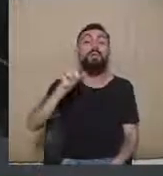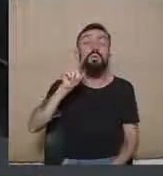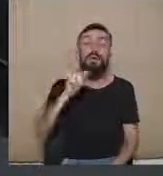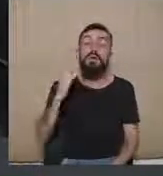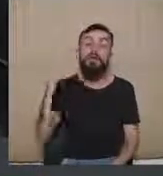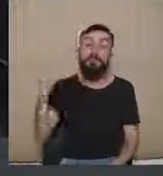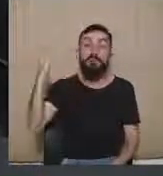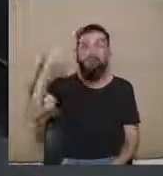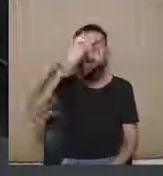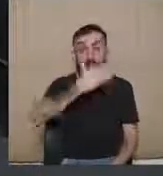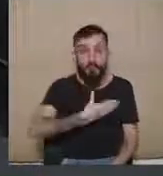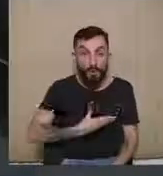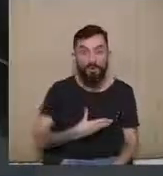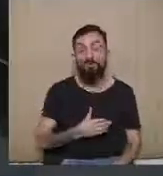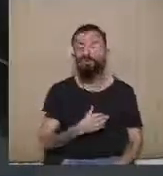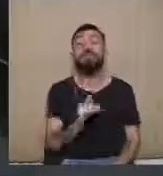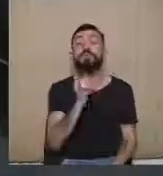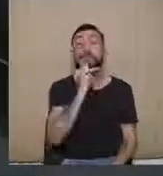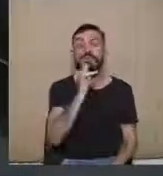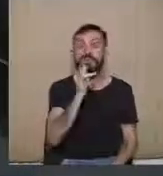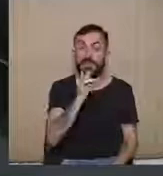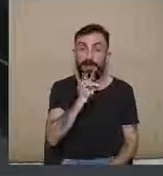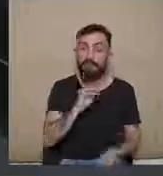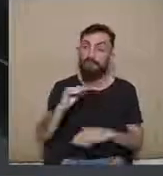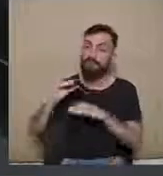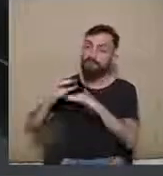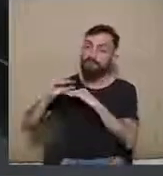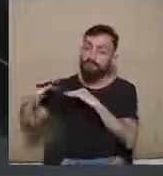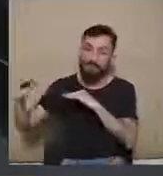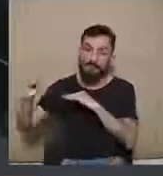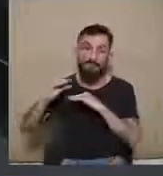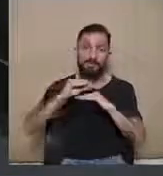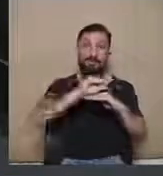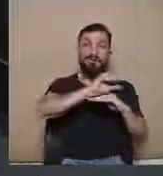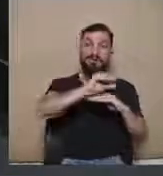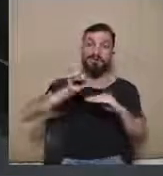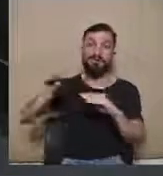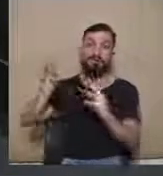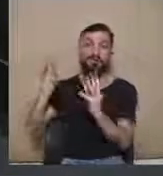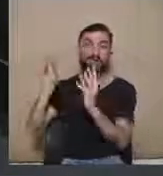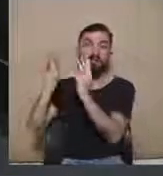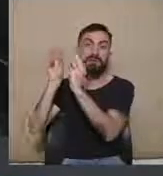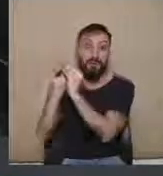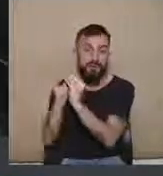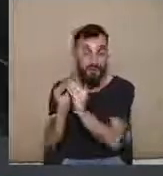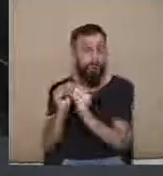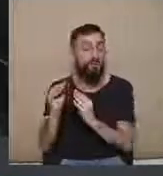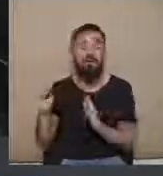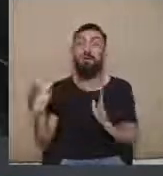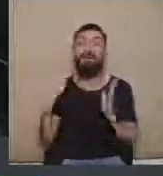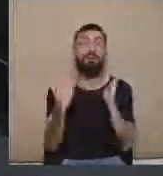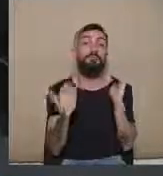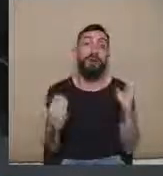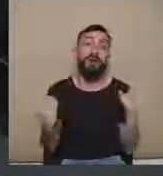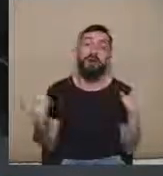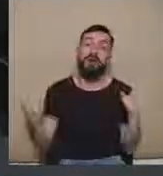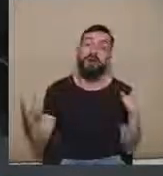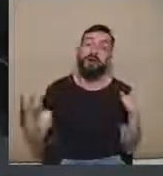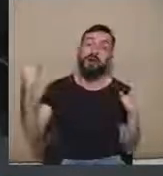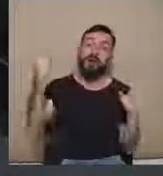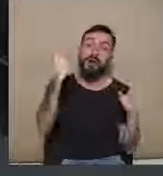que houve uma extrapolação de um financiamento daquela determinada campanha com a utilização de, digamos assim,